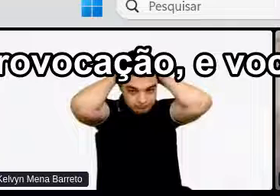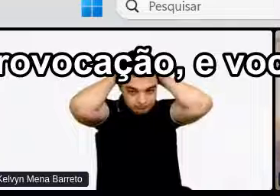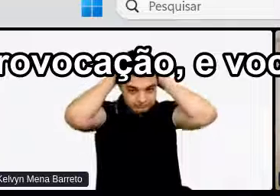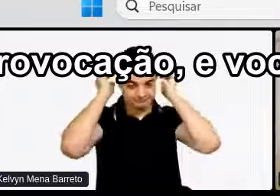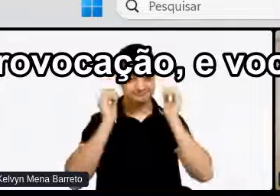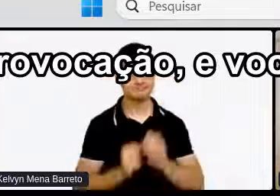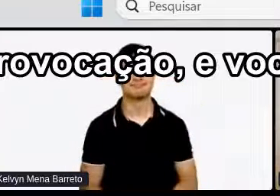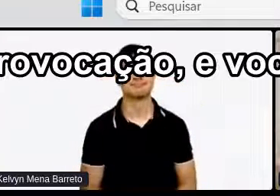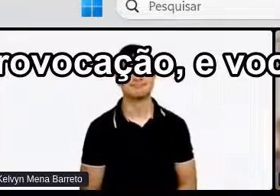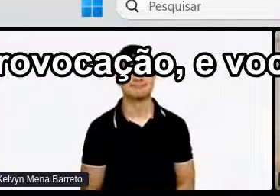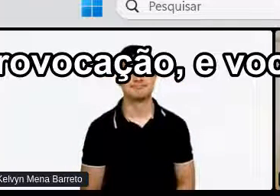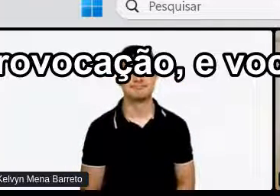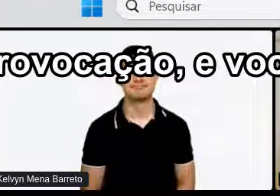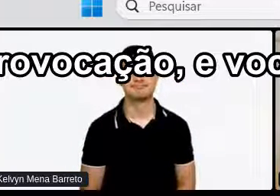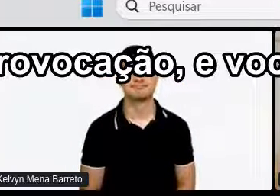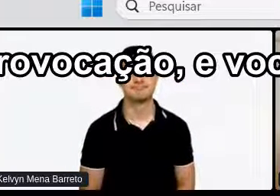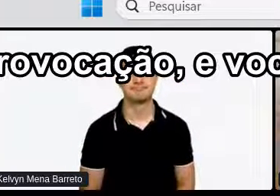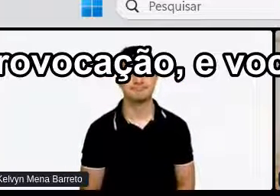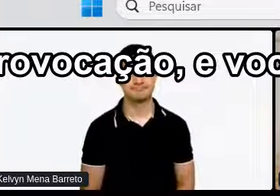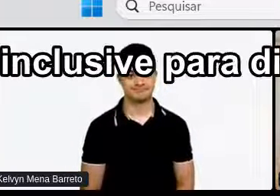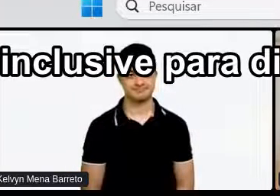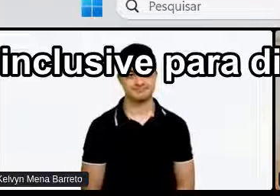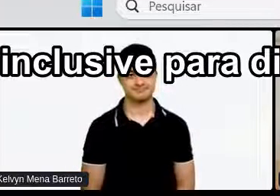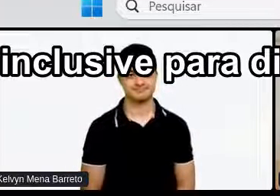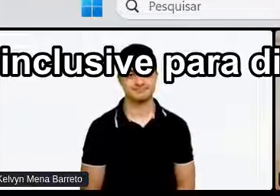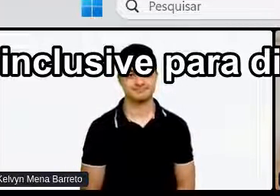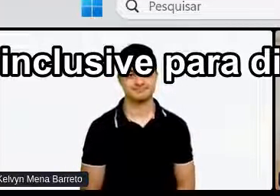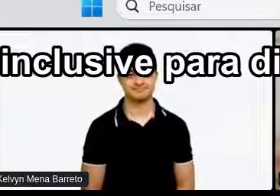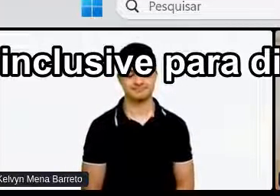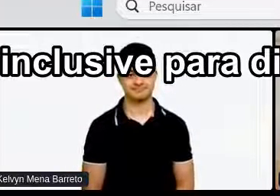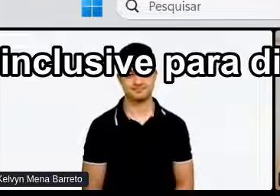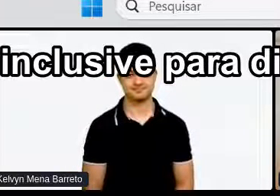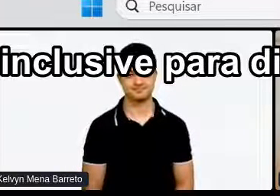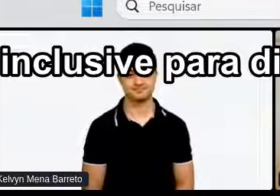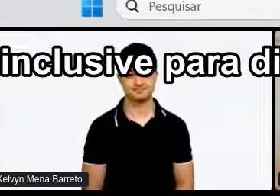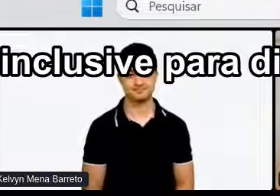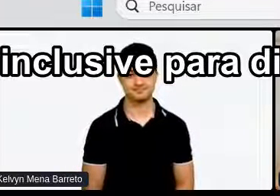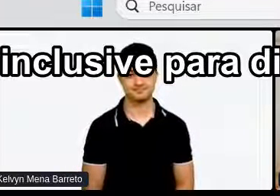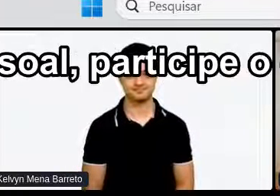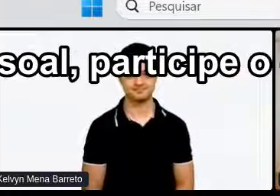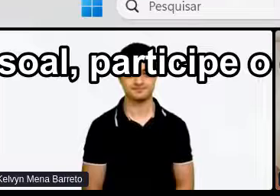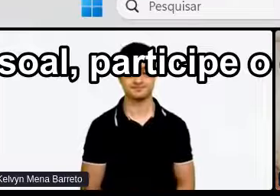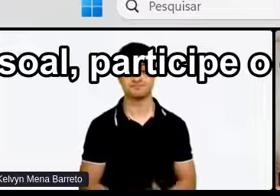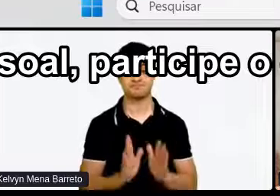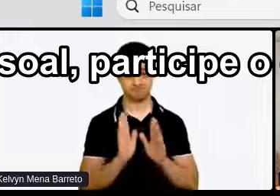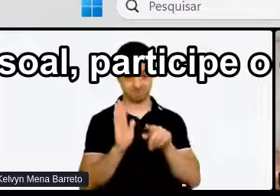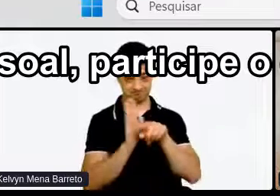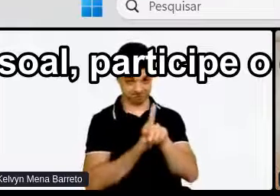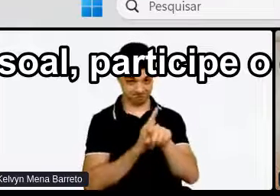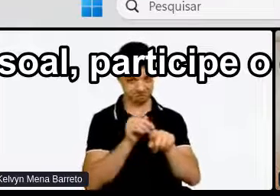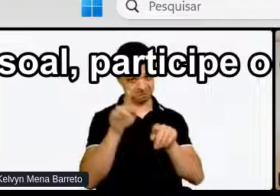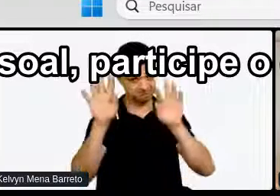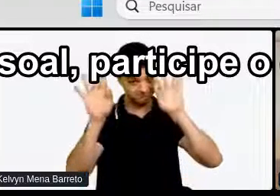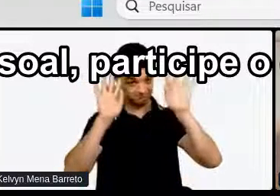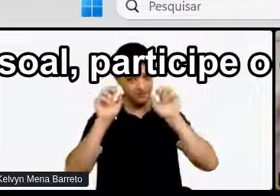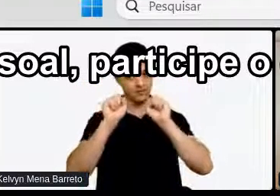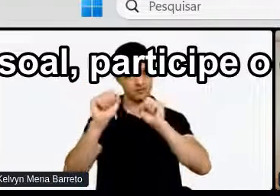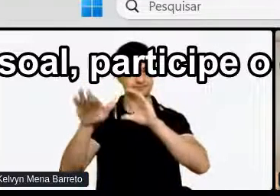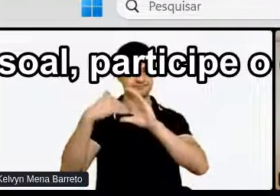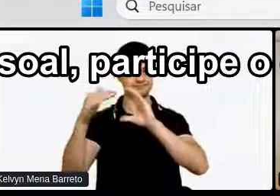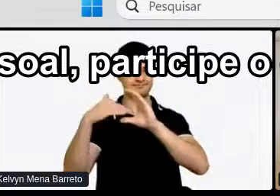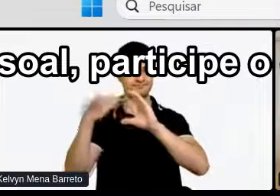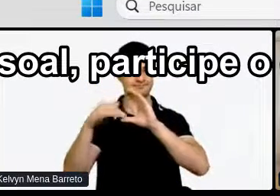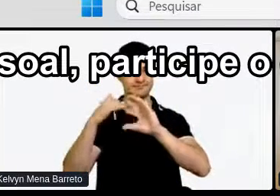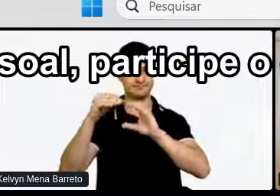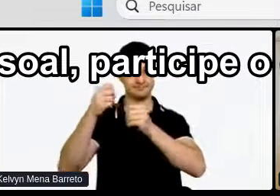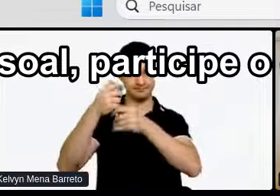Primeira provocação E vocês podem ficar à vontade Inclusive para digitar aí no chat E por favor, né pessoal Participe o